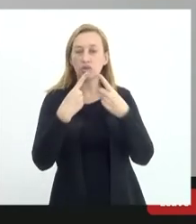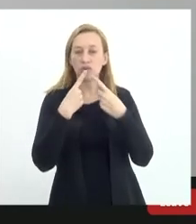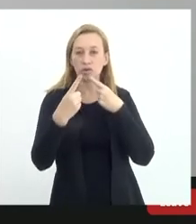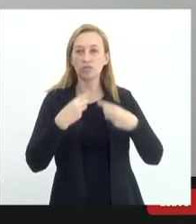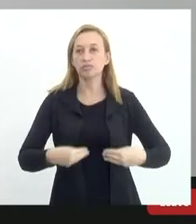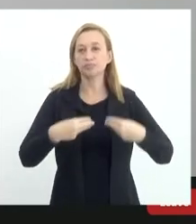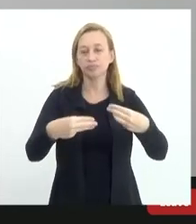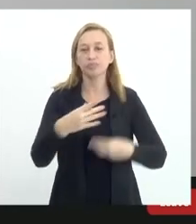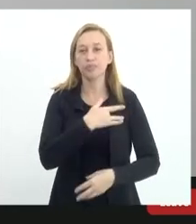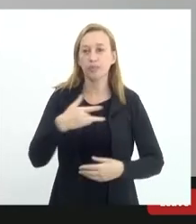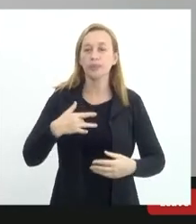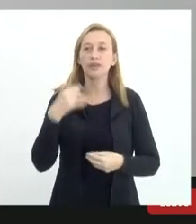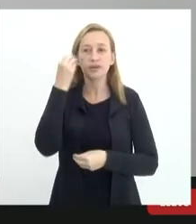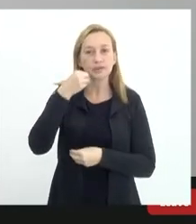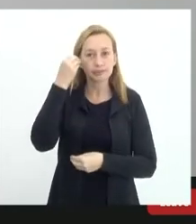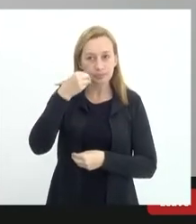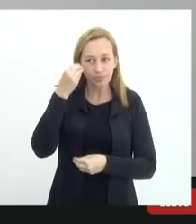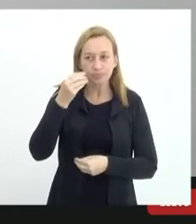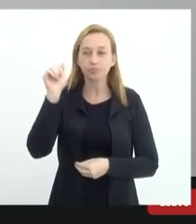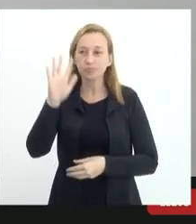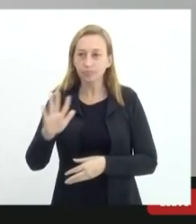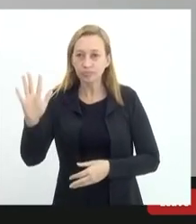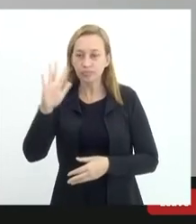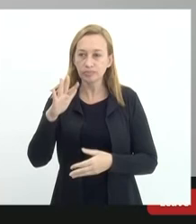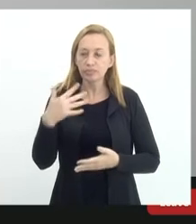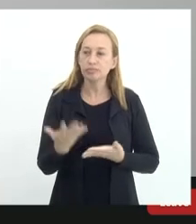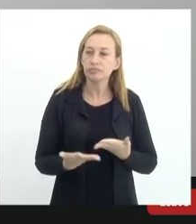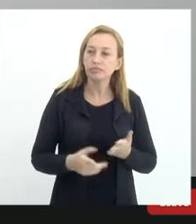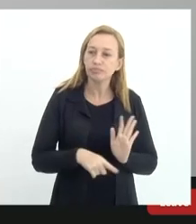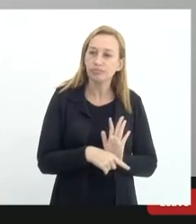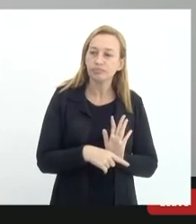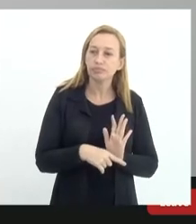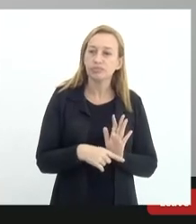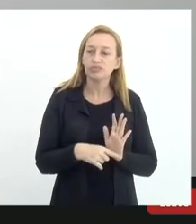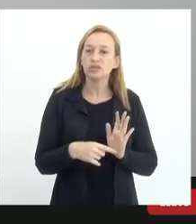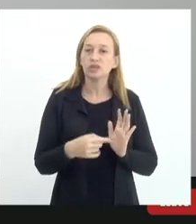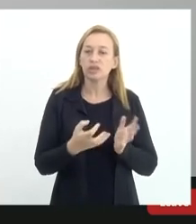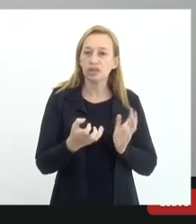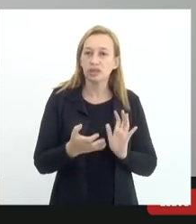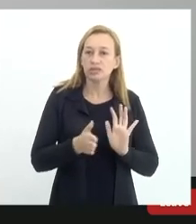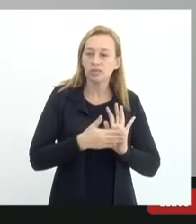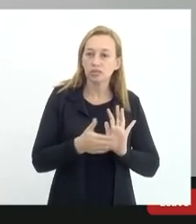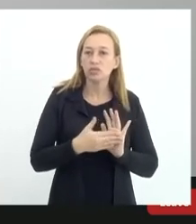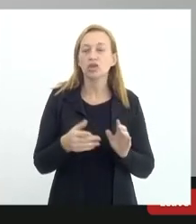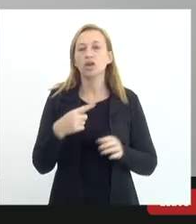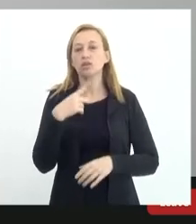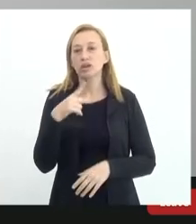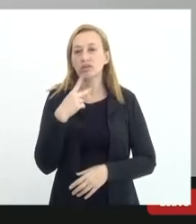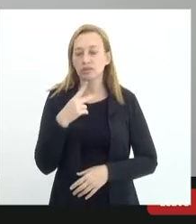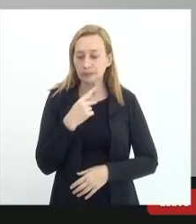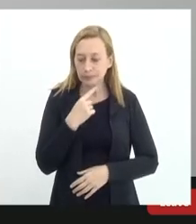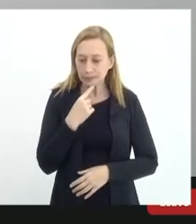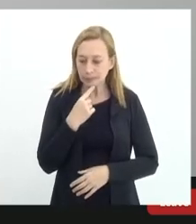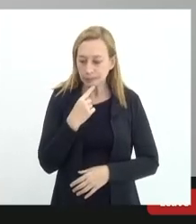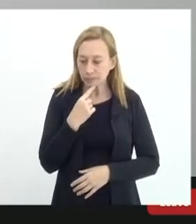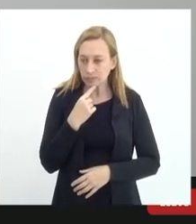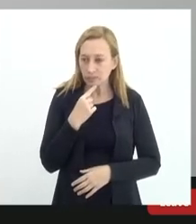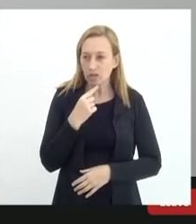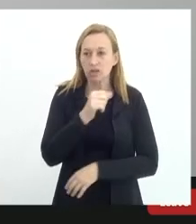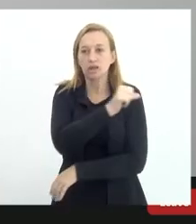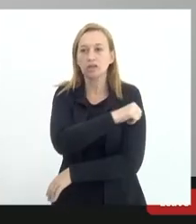internacionais que inclusive dão conforto e dão lastro a essa proposta eu estava enquanto a enfermeira Regiane